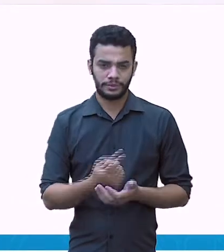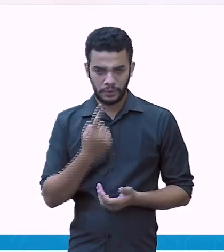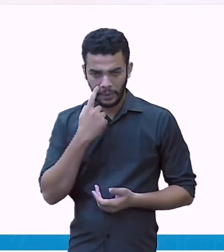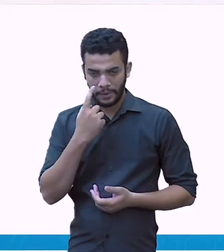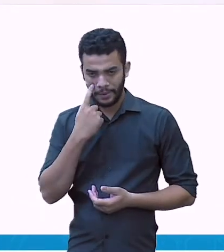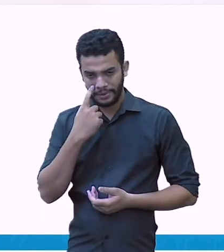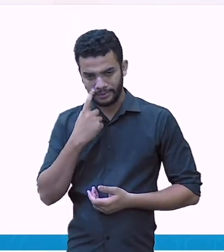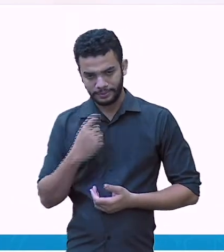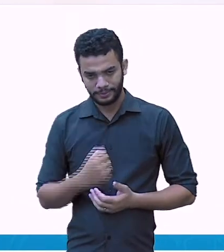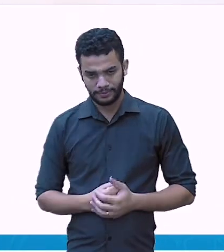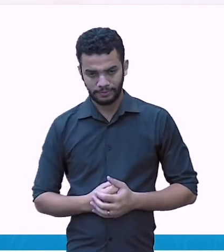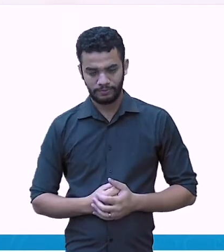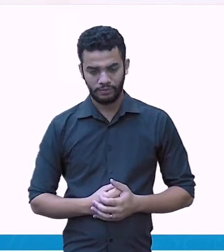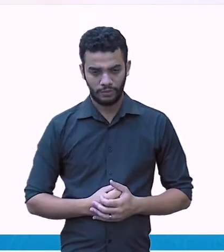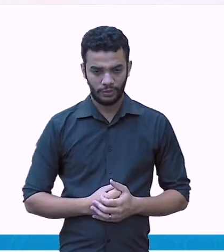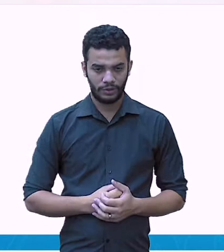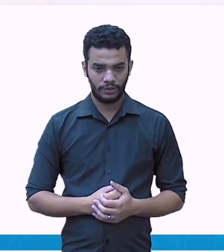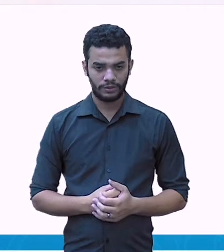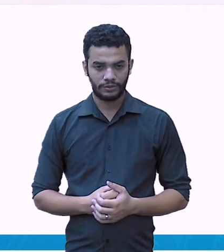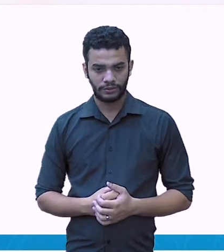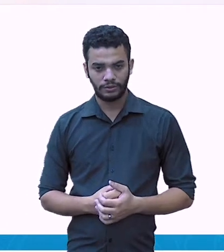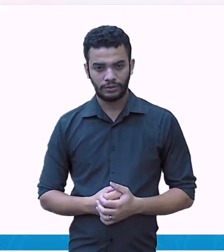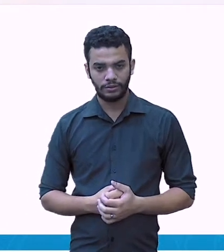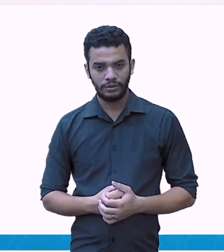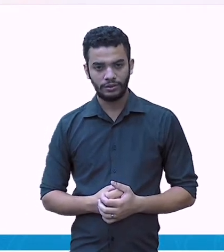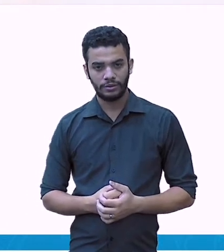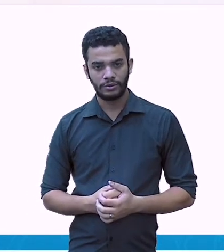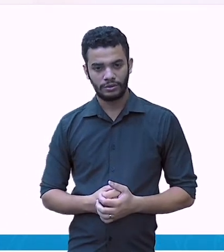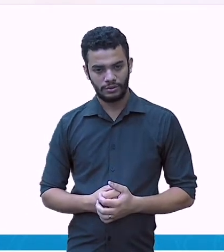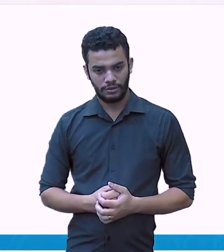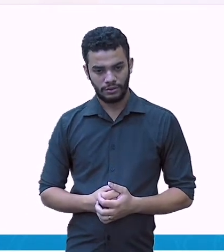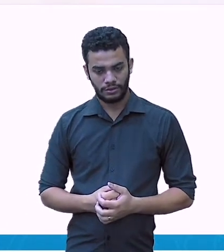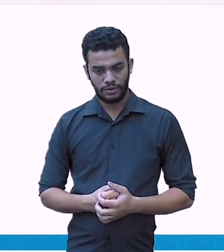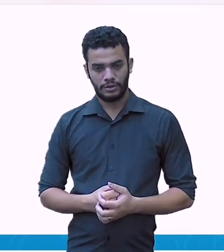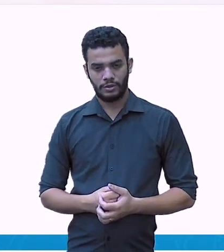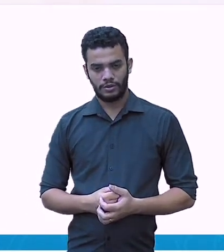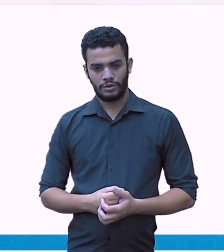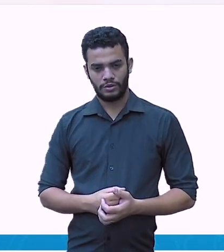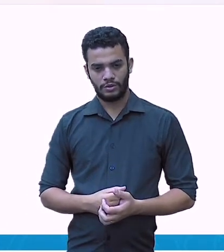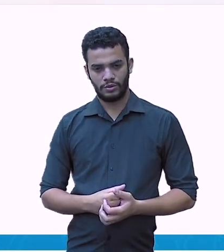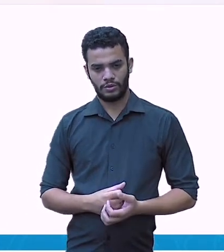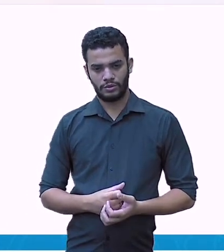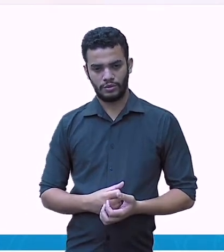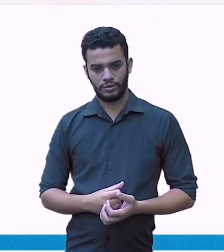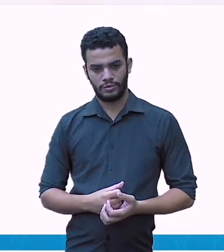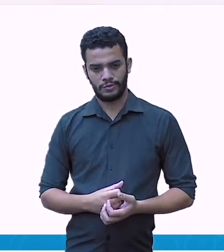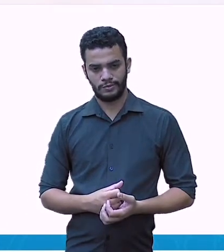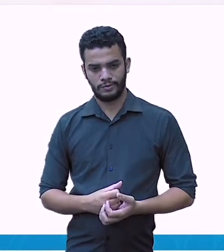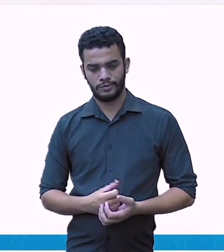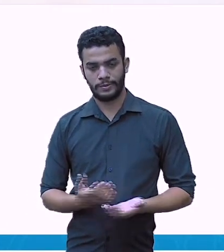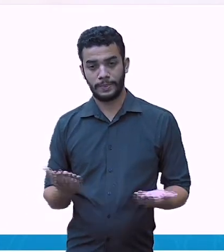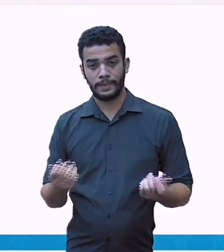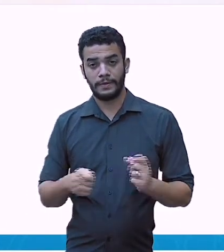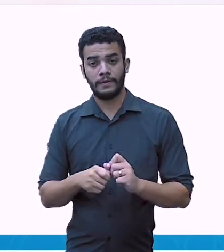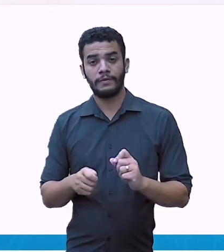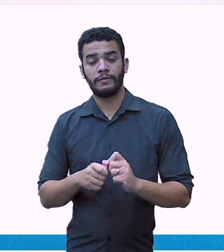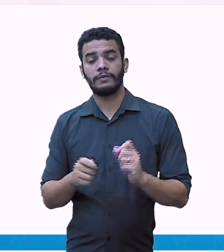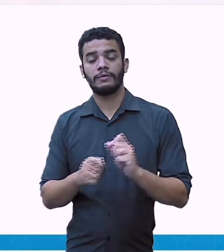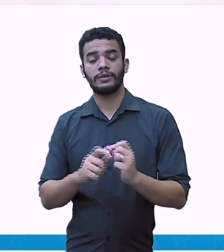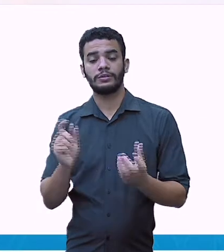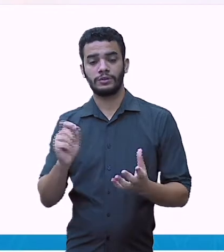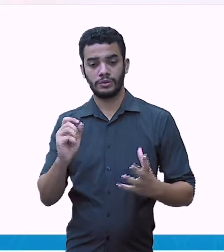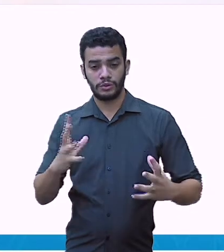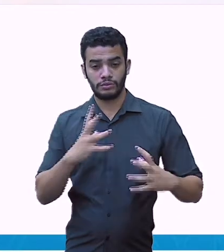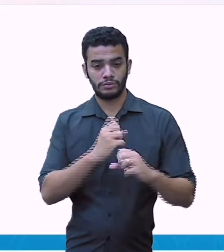9 reais e 75 centavos, e o valor do sorvete, que é 1 real e 86